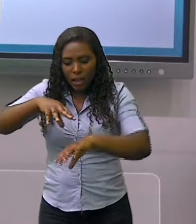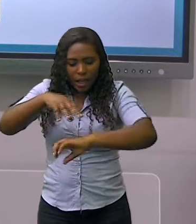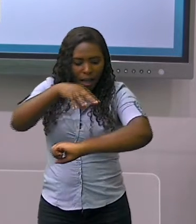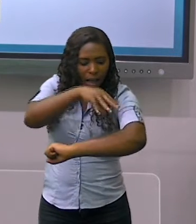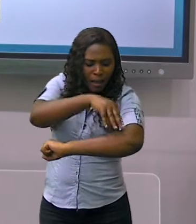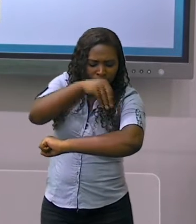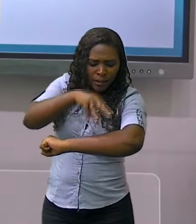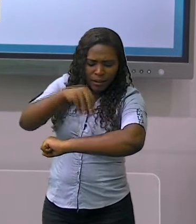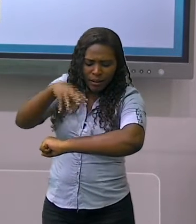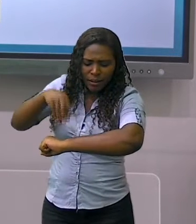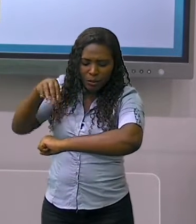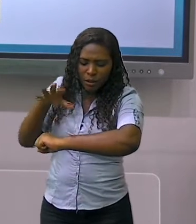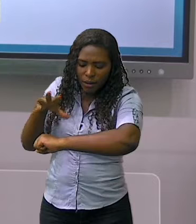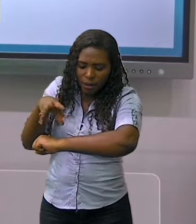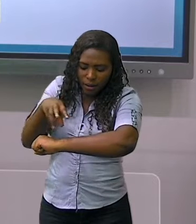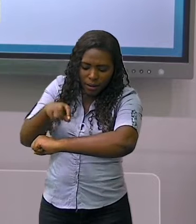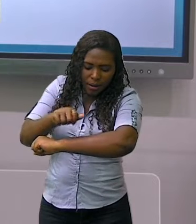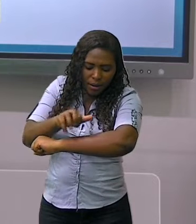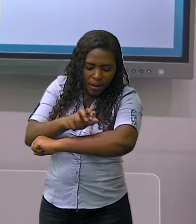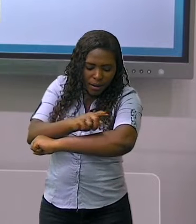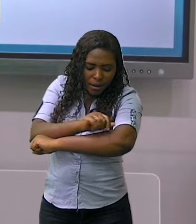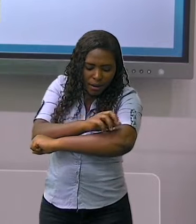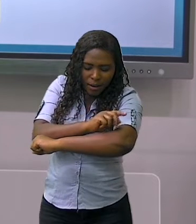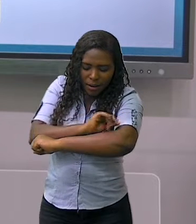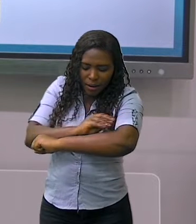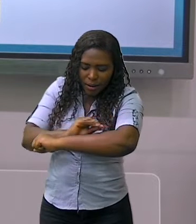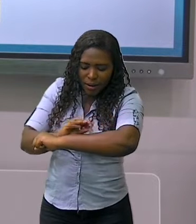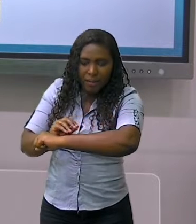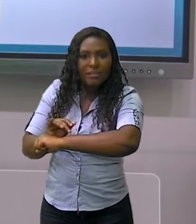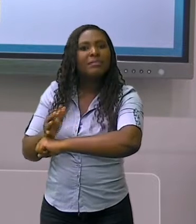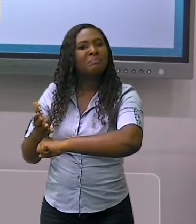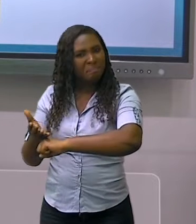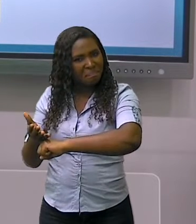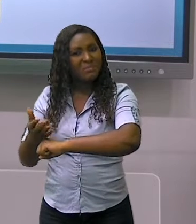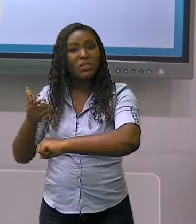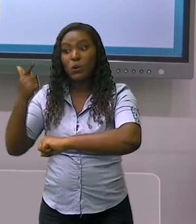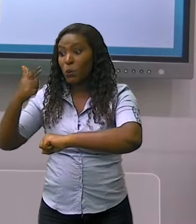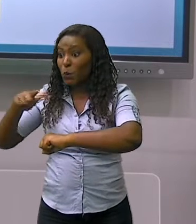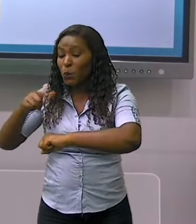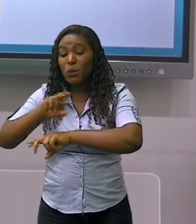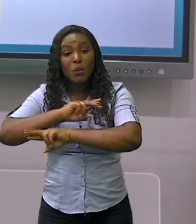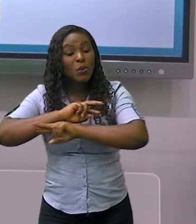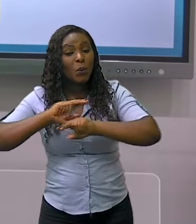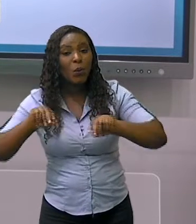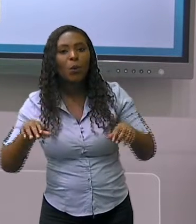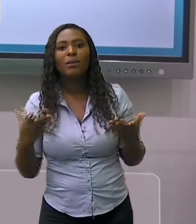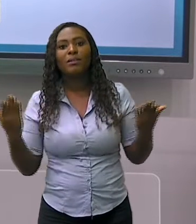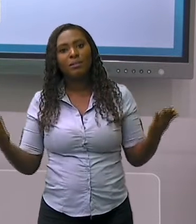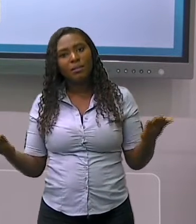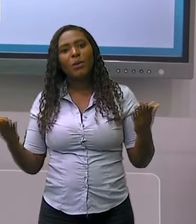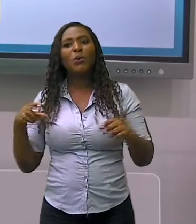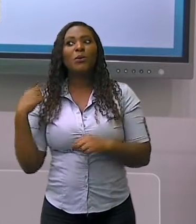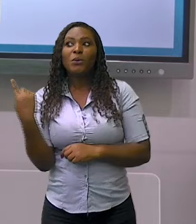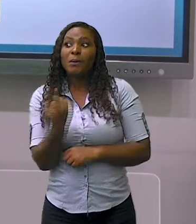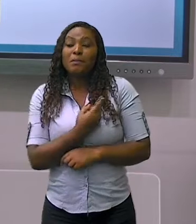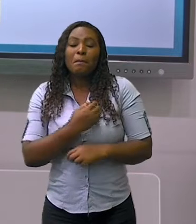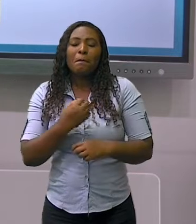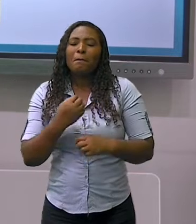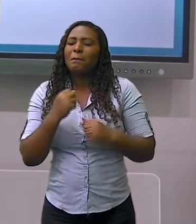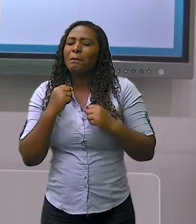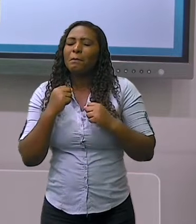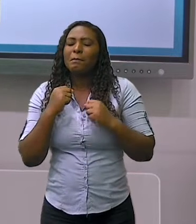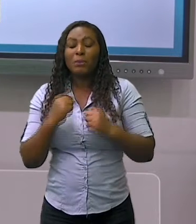entre outros. E assim, podemos aplicar todos os sentidos que o nosso corpo